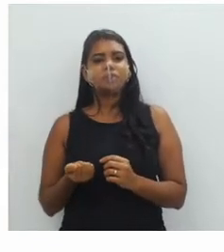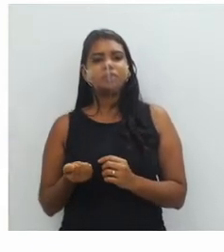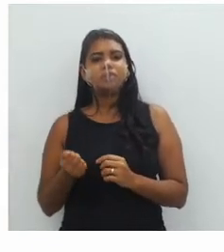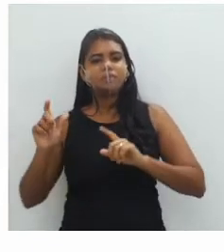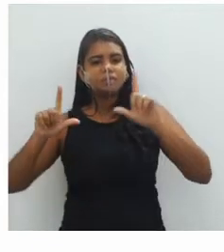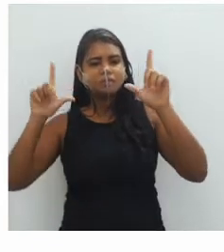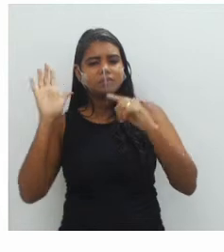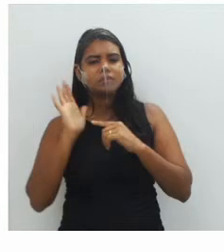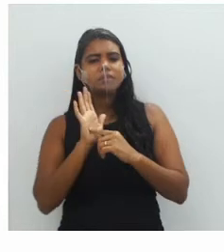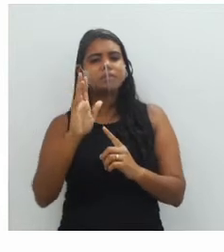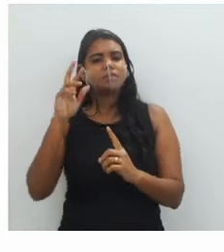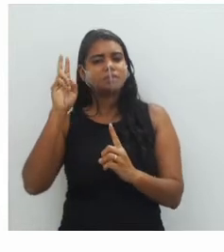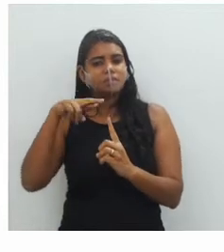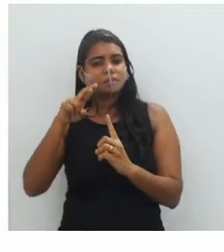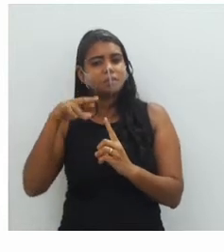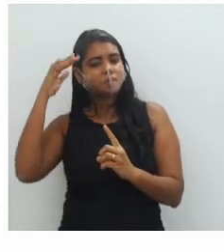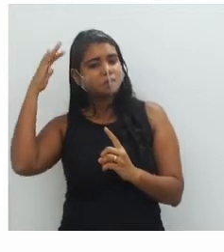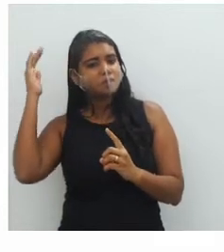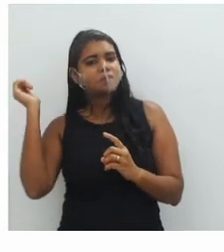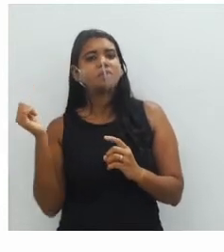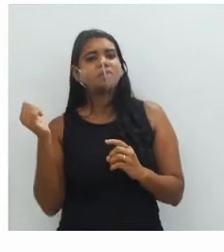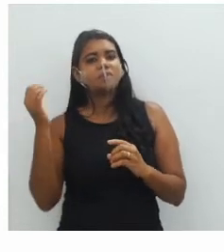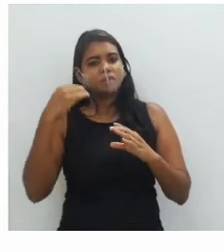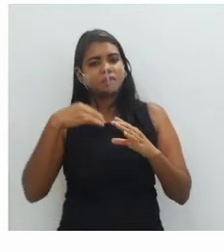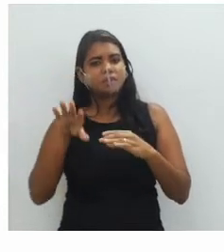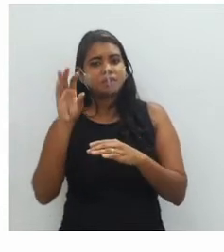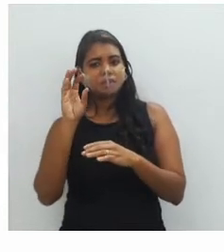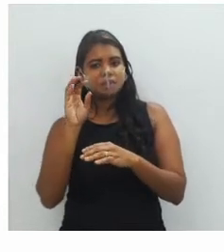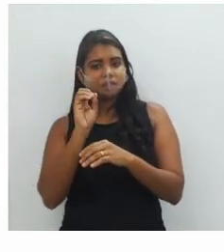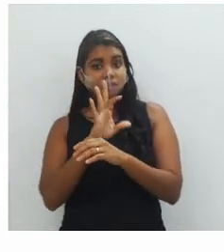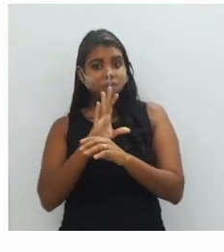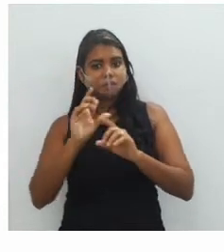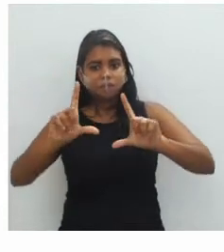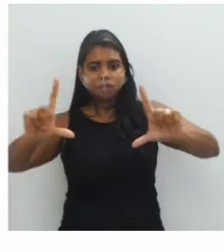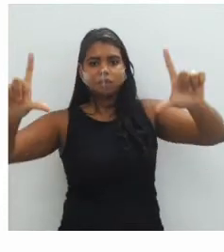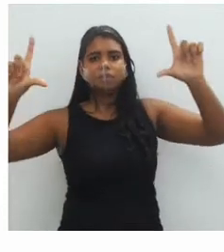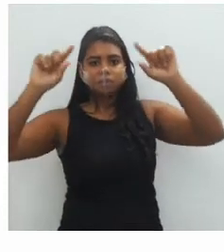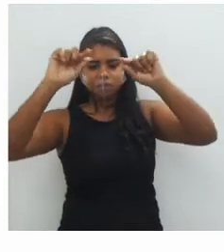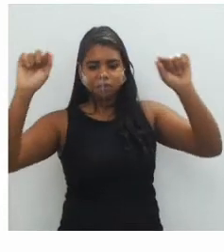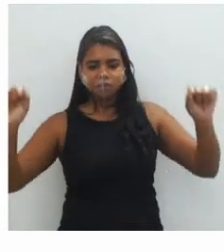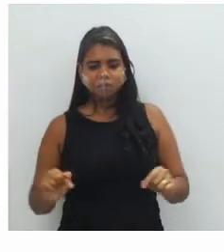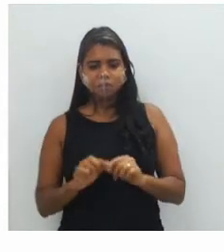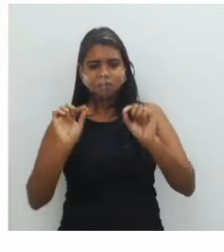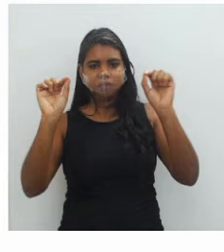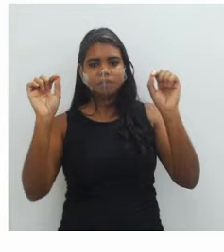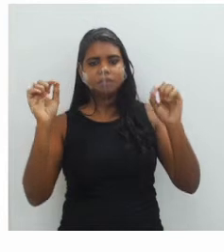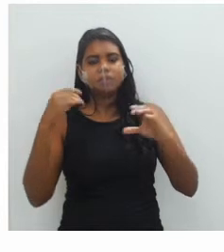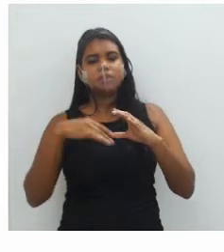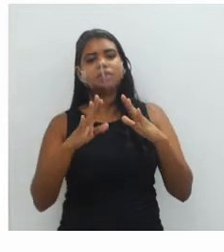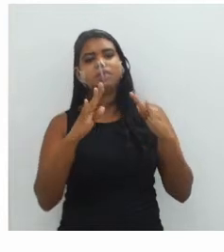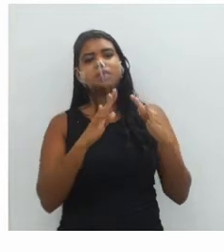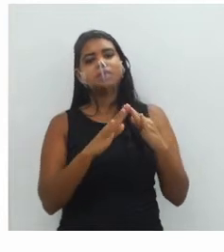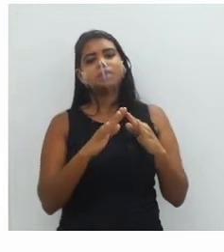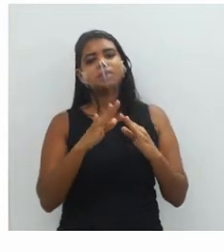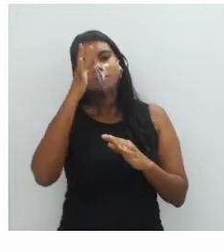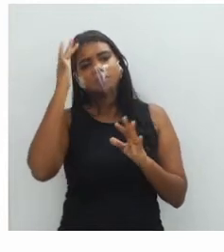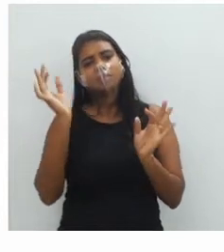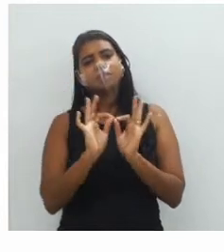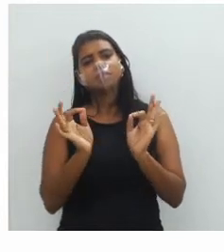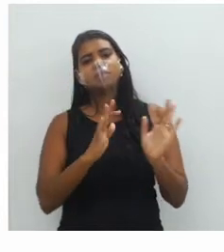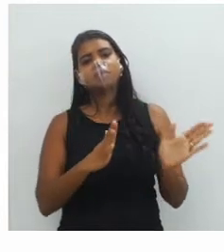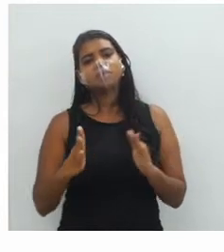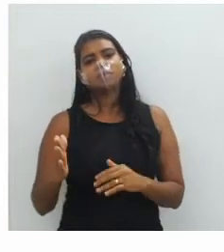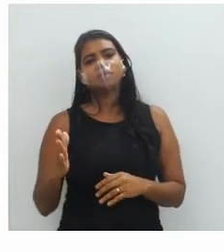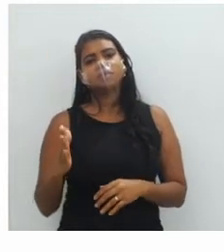para trazer essas pessoas para dentro da casa das pessoas comuns, em forma de obra de arte. E, na imagem da direita,